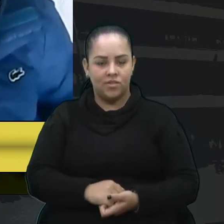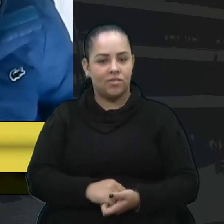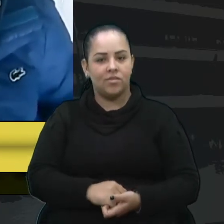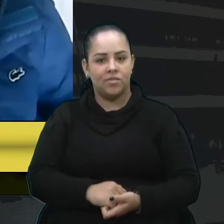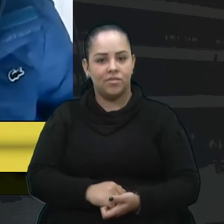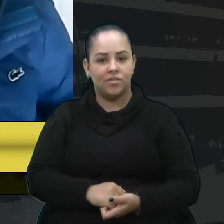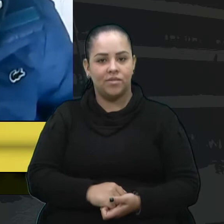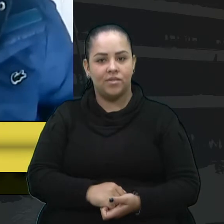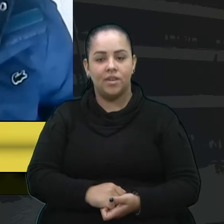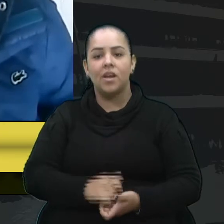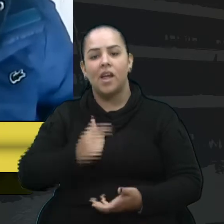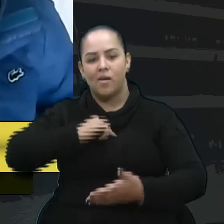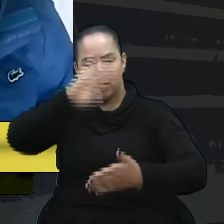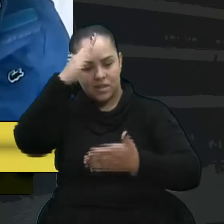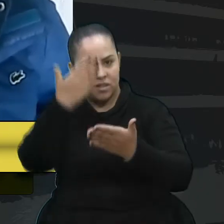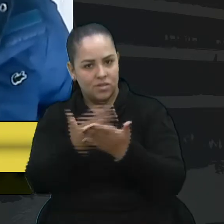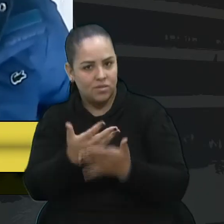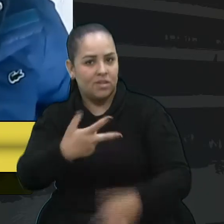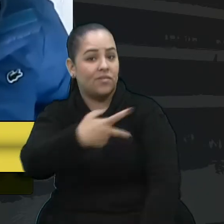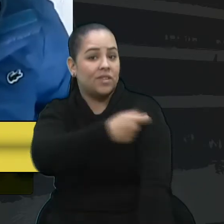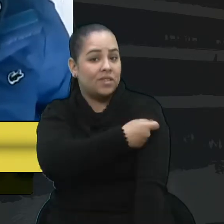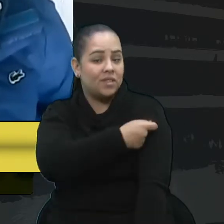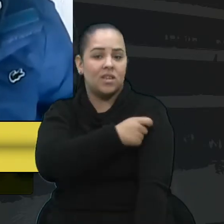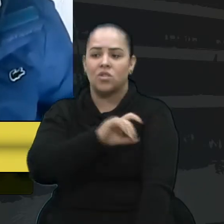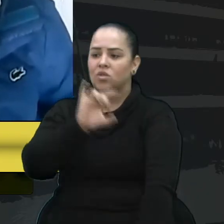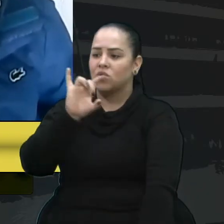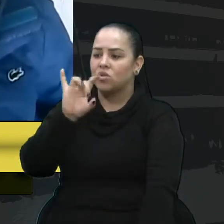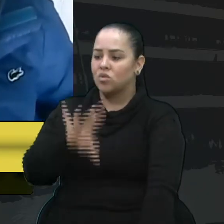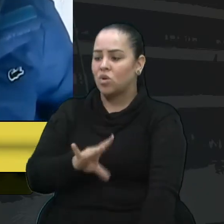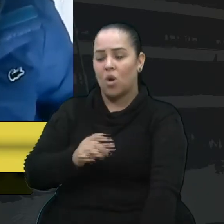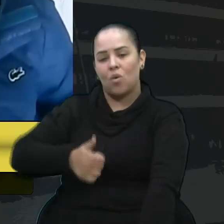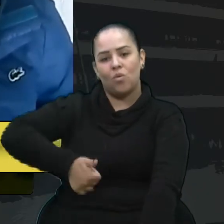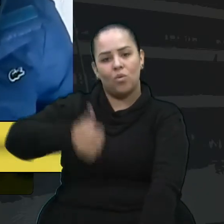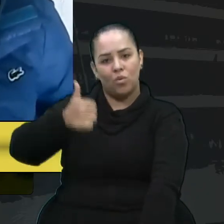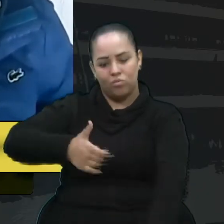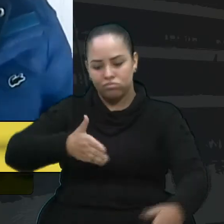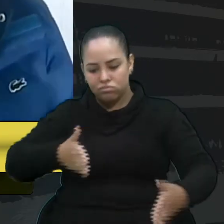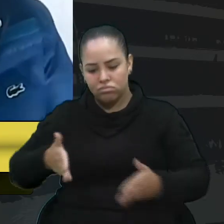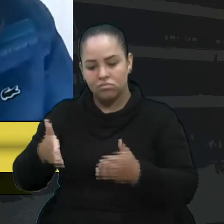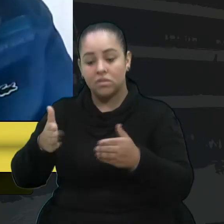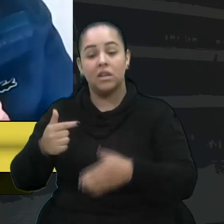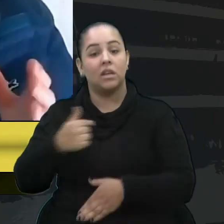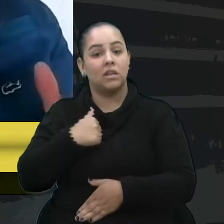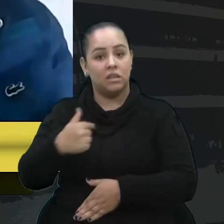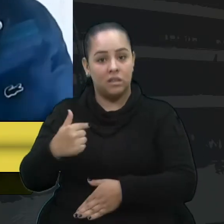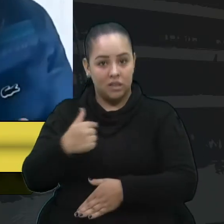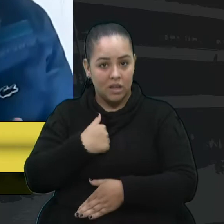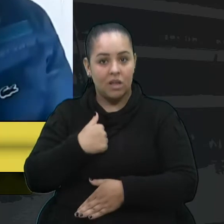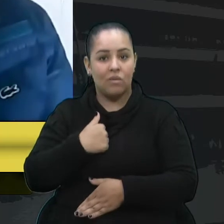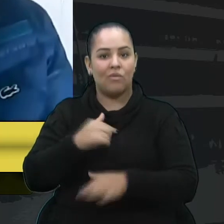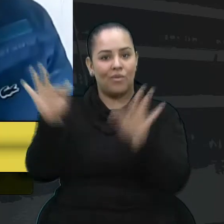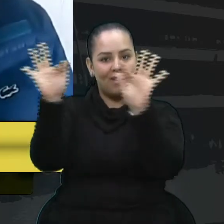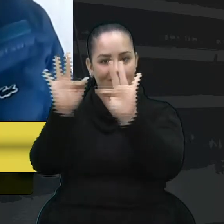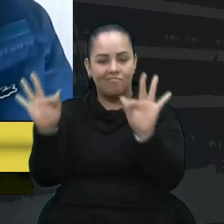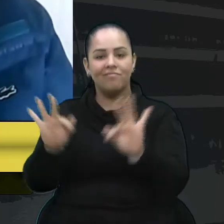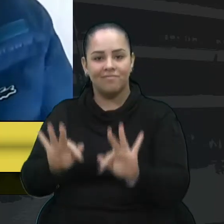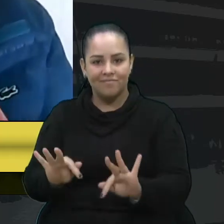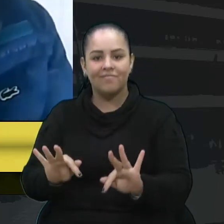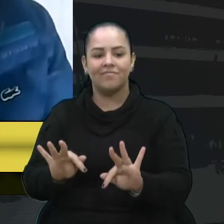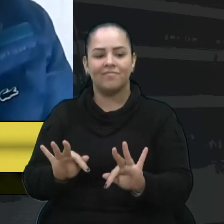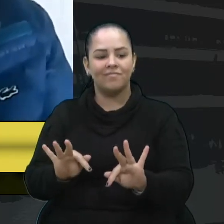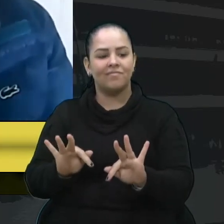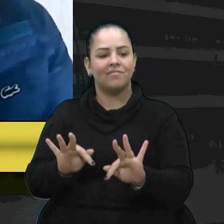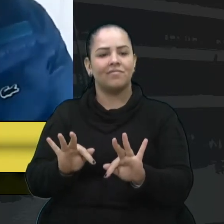na vacina, como o único caminho, estou realizado em que pese a